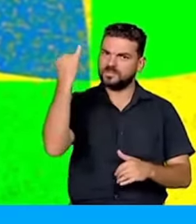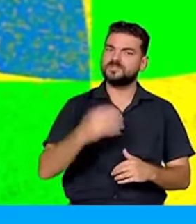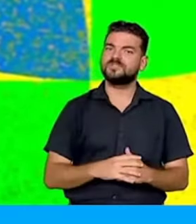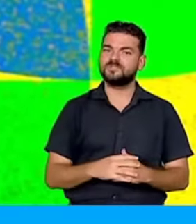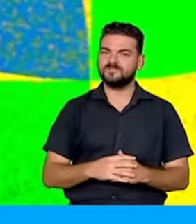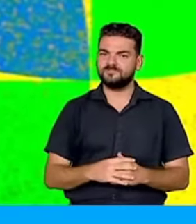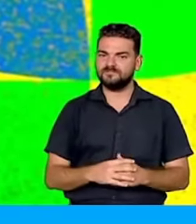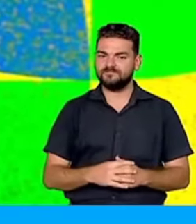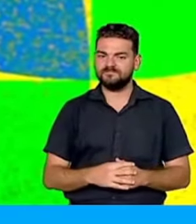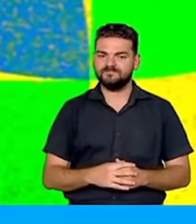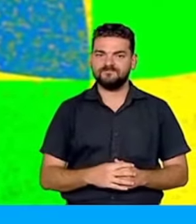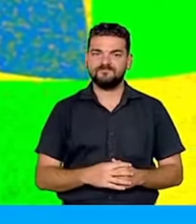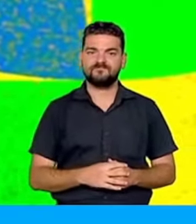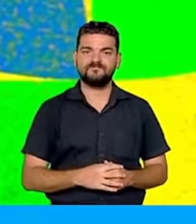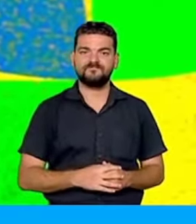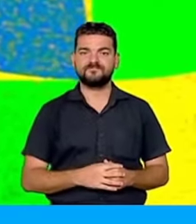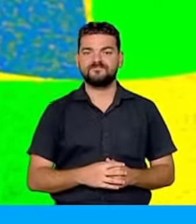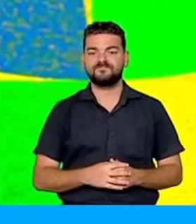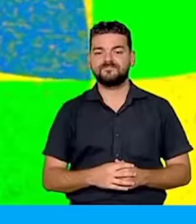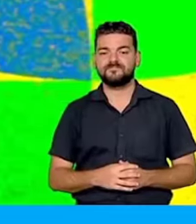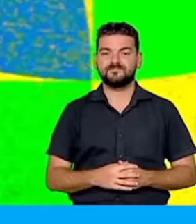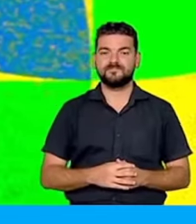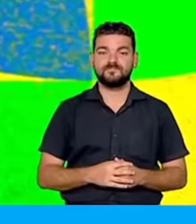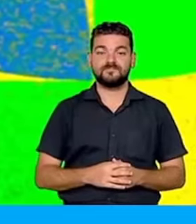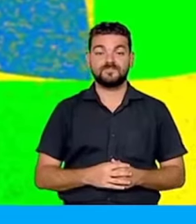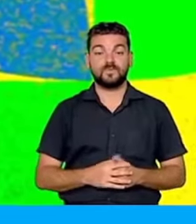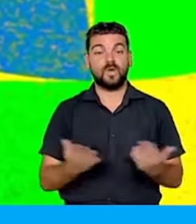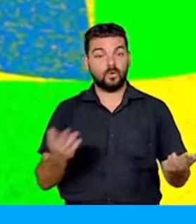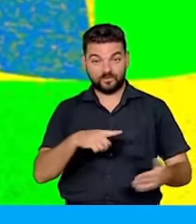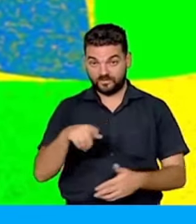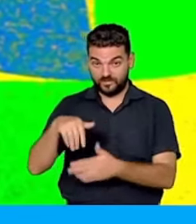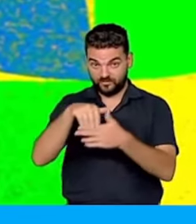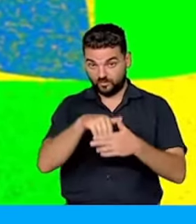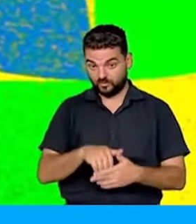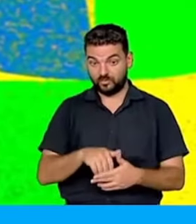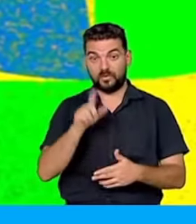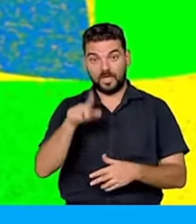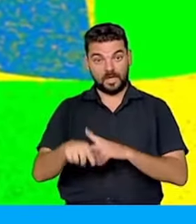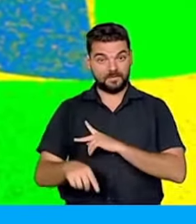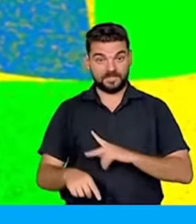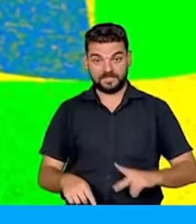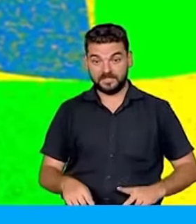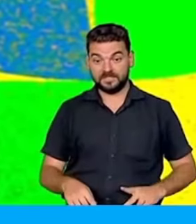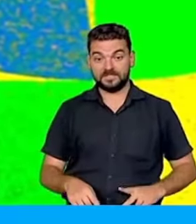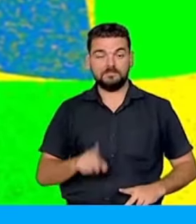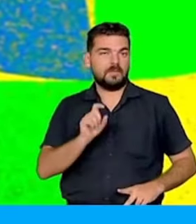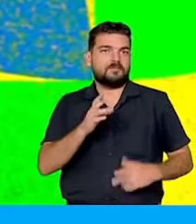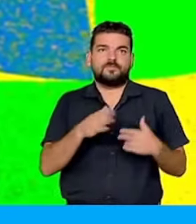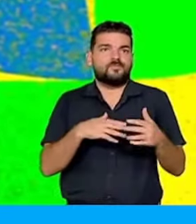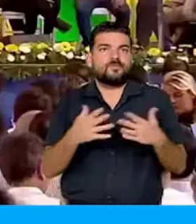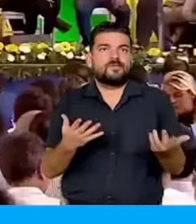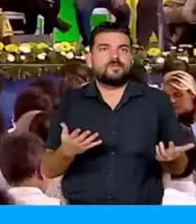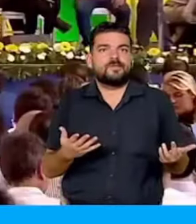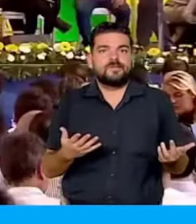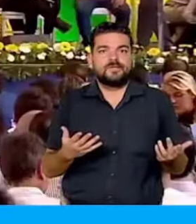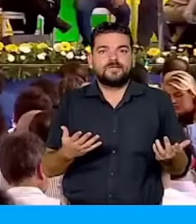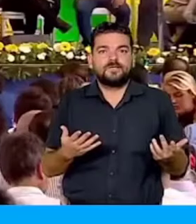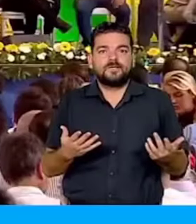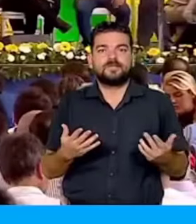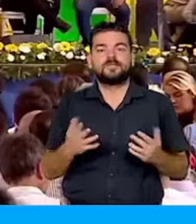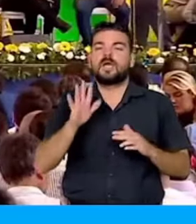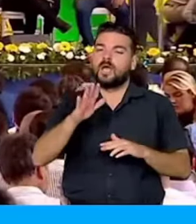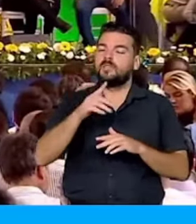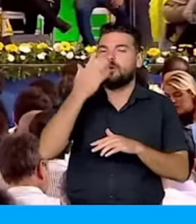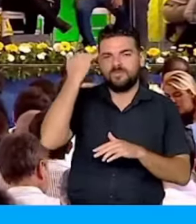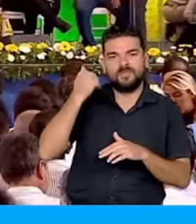A gente está votando para presidente independente de todas as